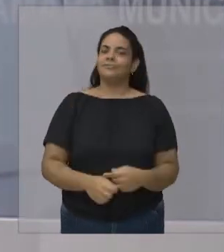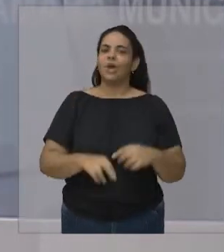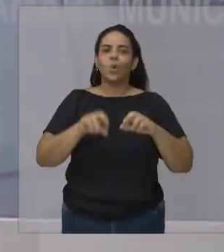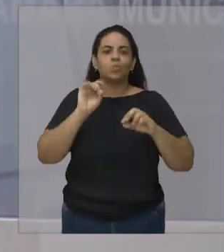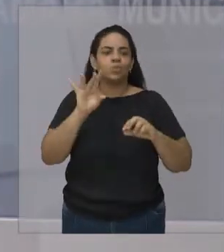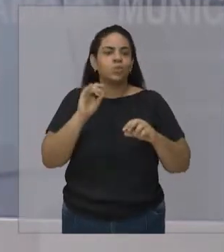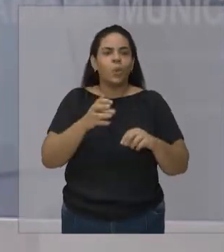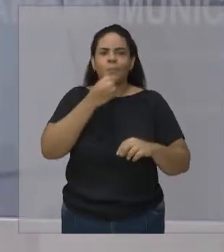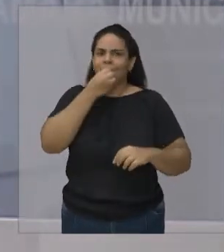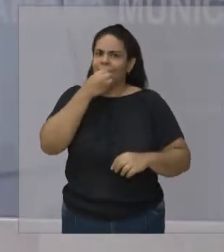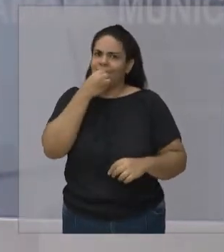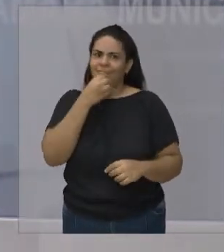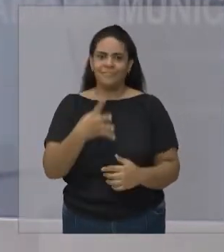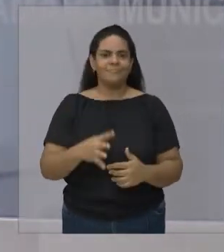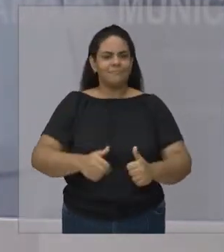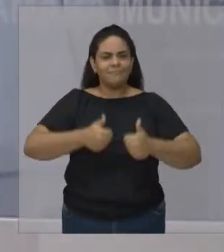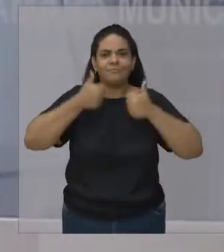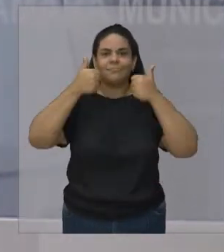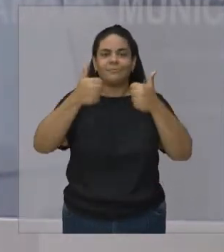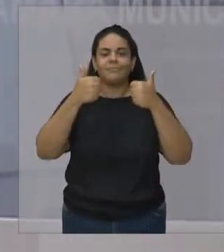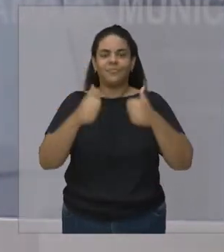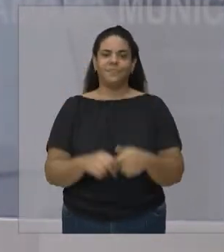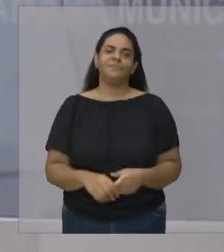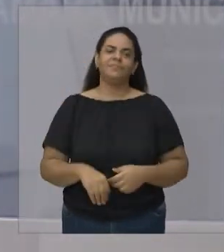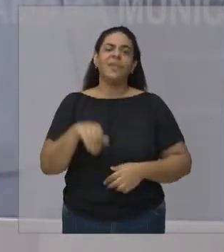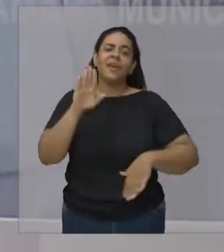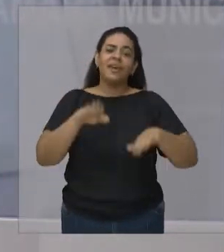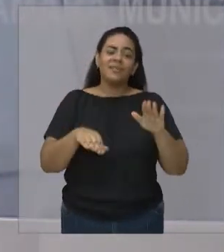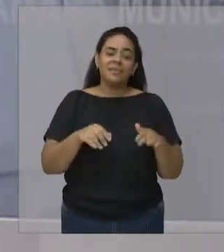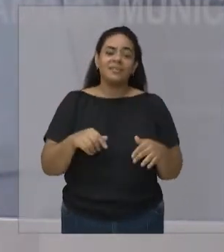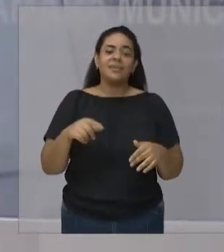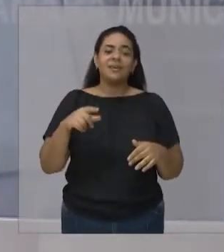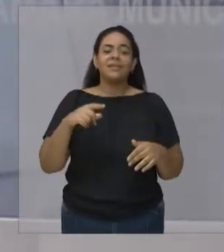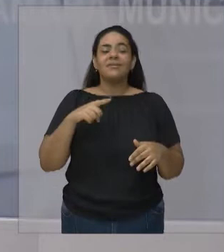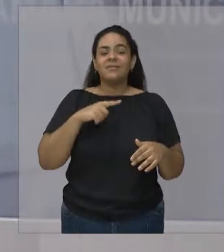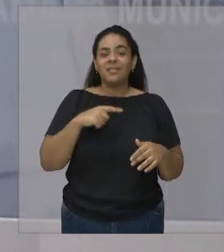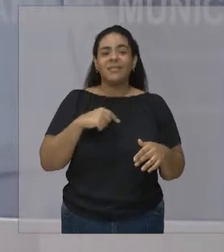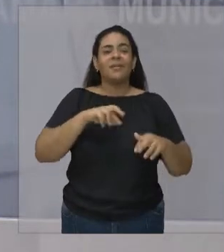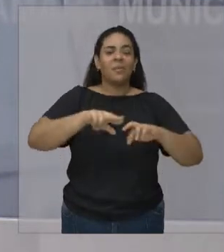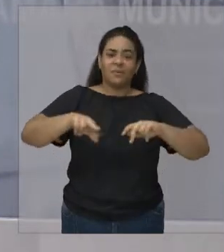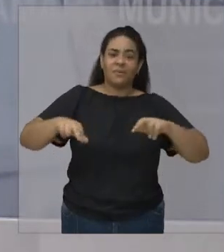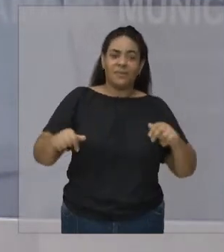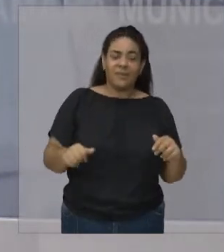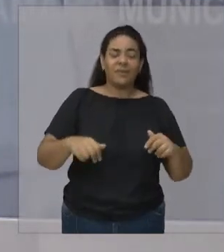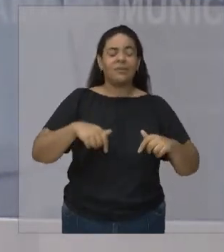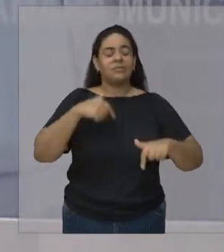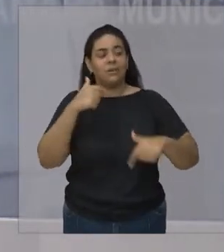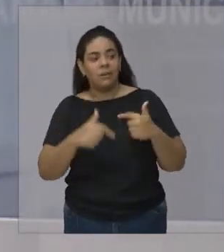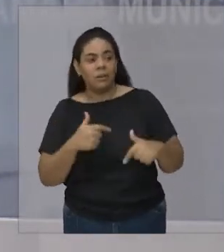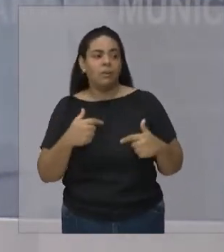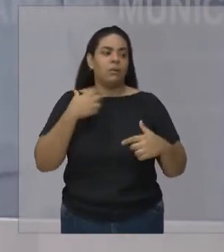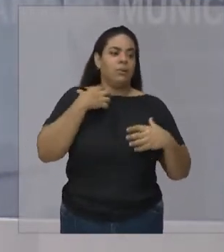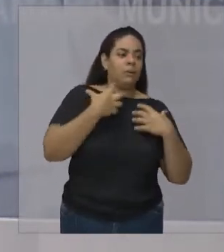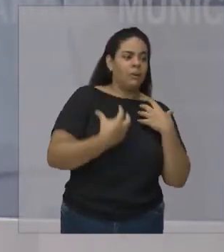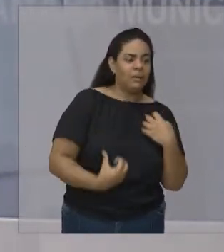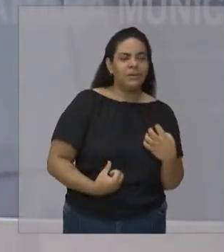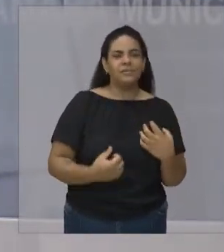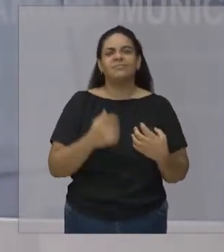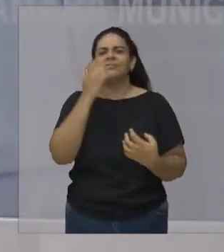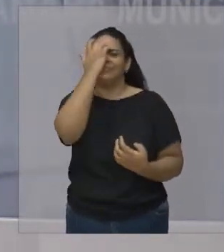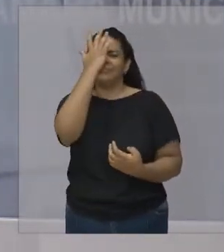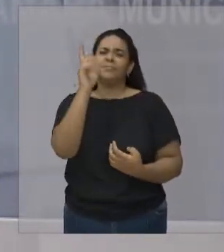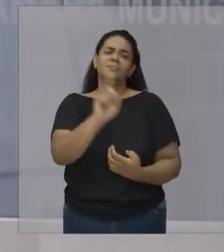vezes a gente nessa correria do dia a dia e tudo mais De tudo que a gente passou eu sei que está difícil Não está fácil